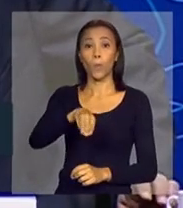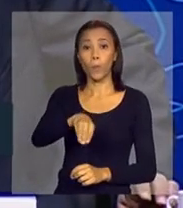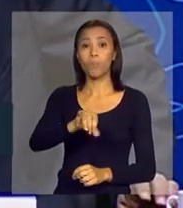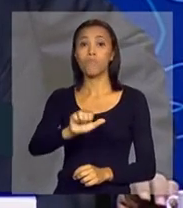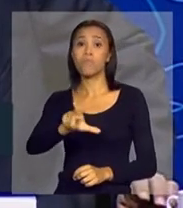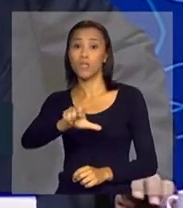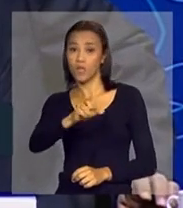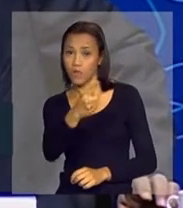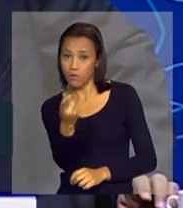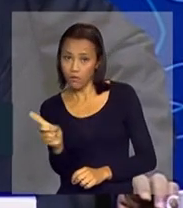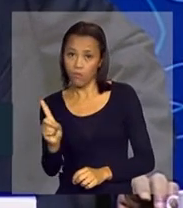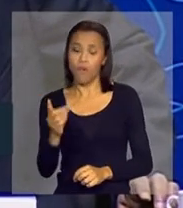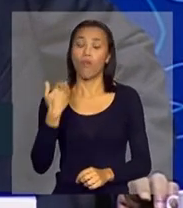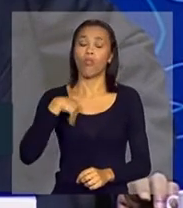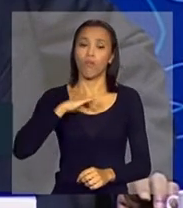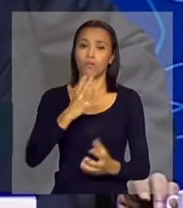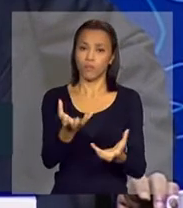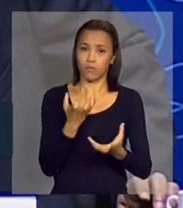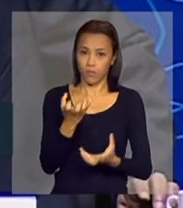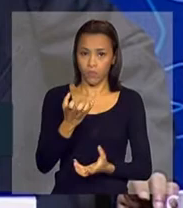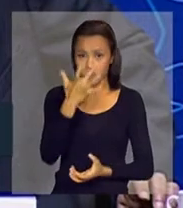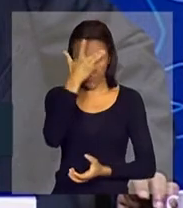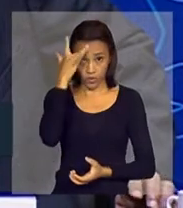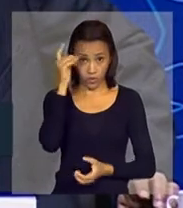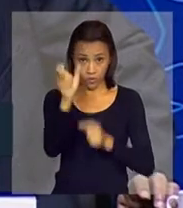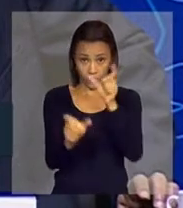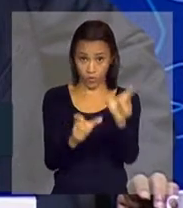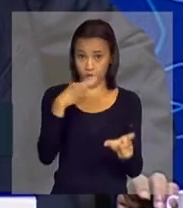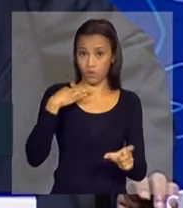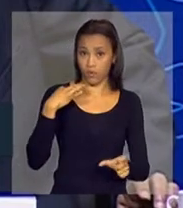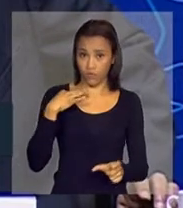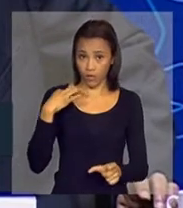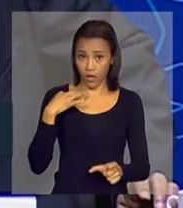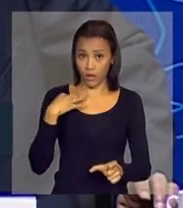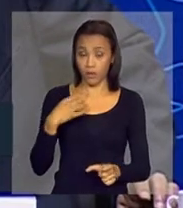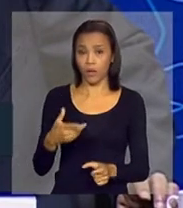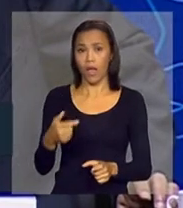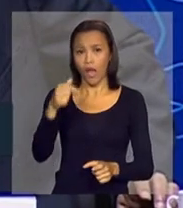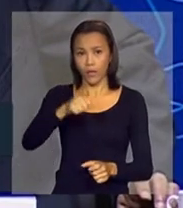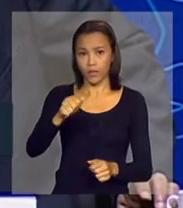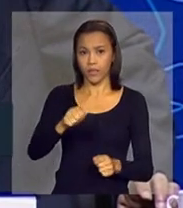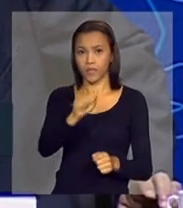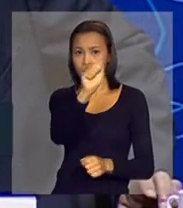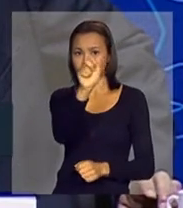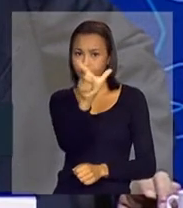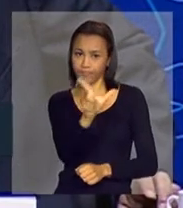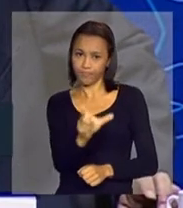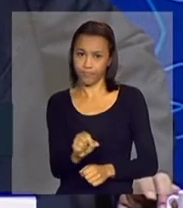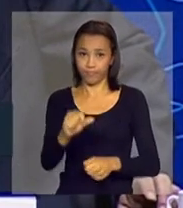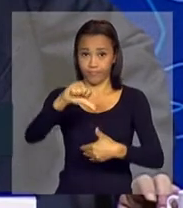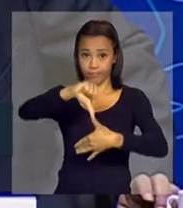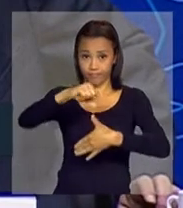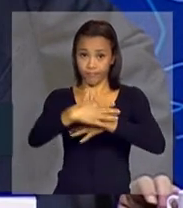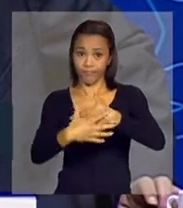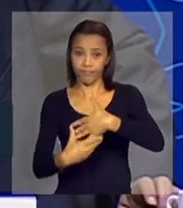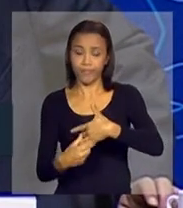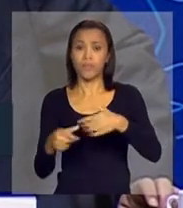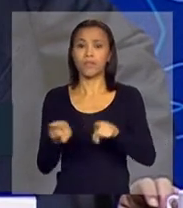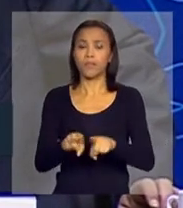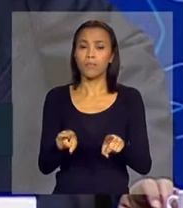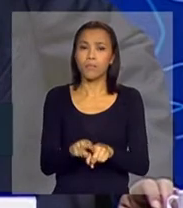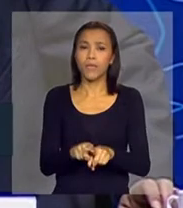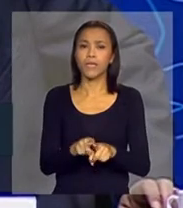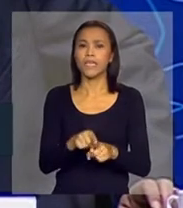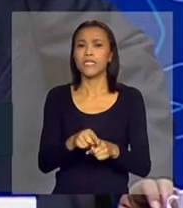voluntários dos vizinhos aqui da América do Sul, nós queremos voluntários dos países, da